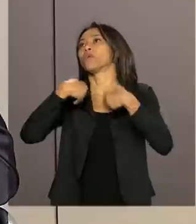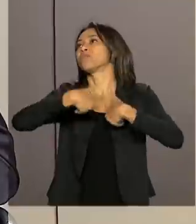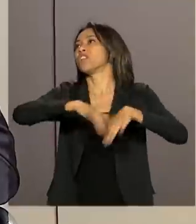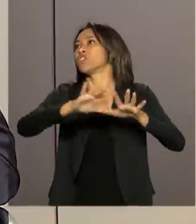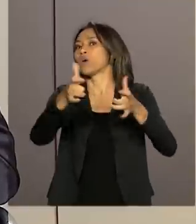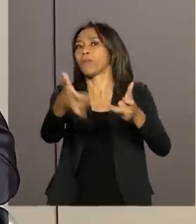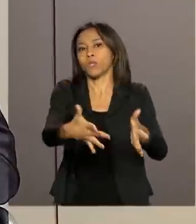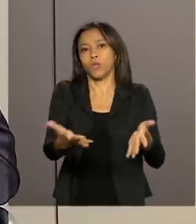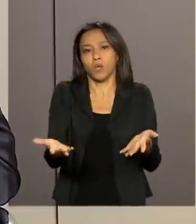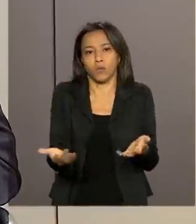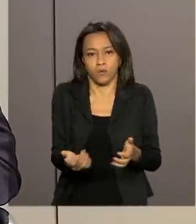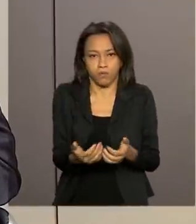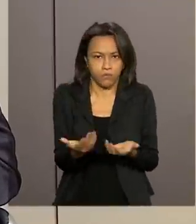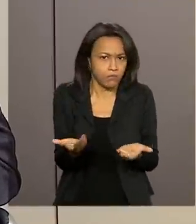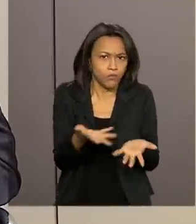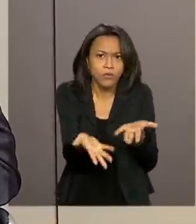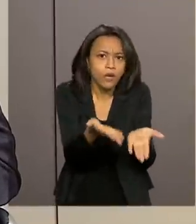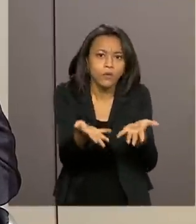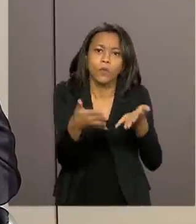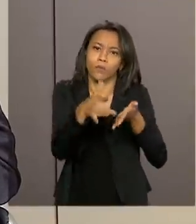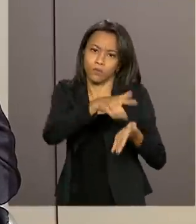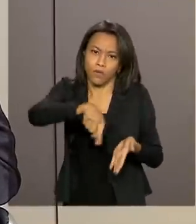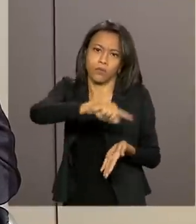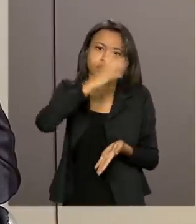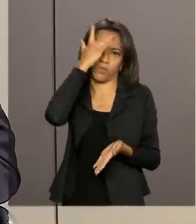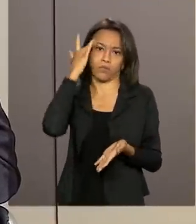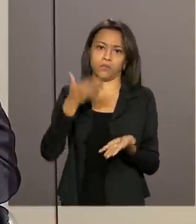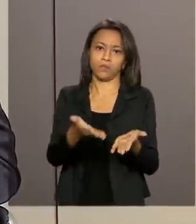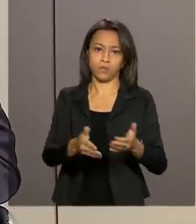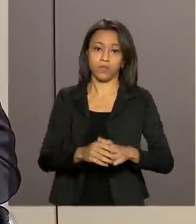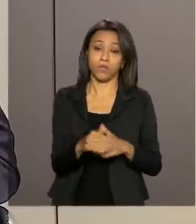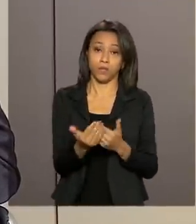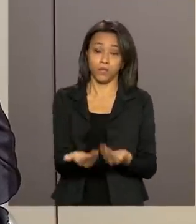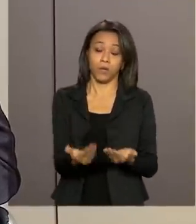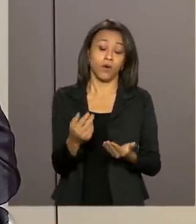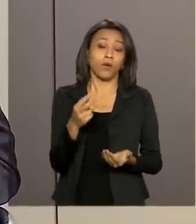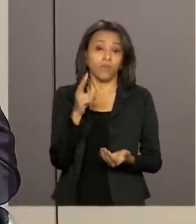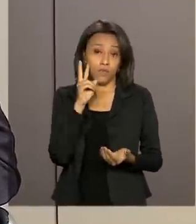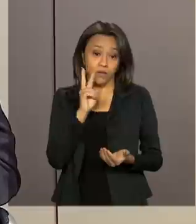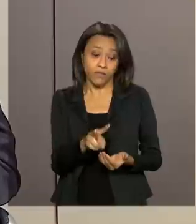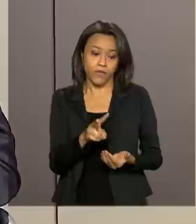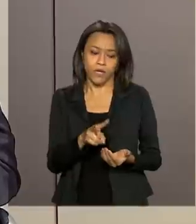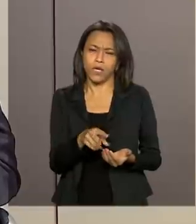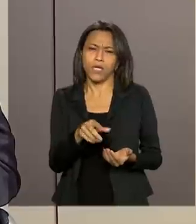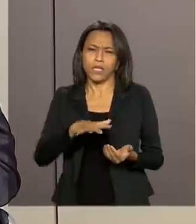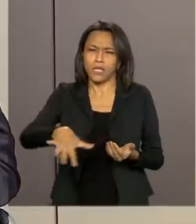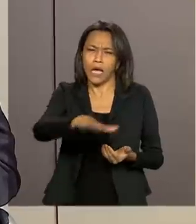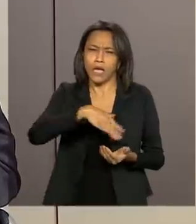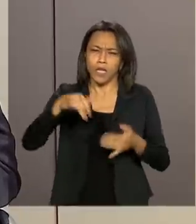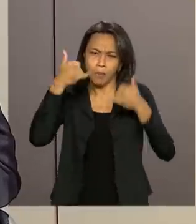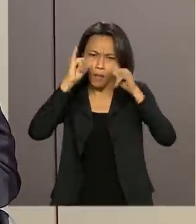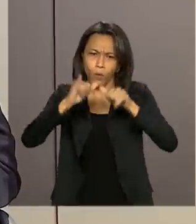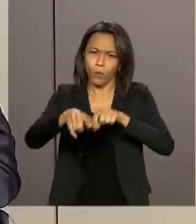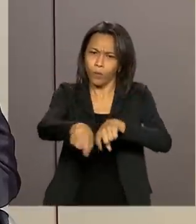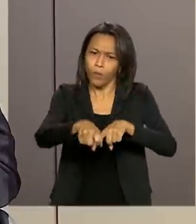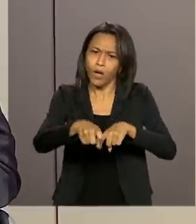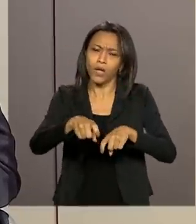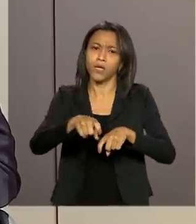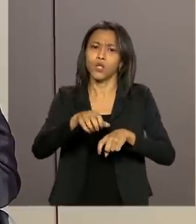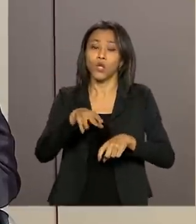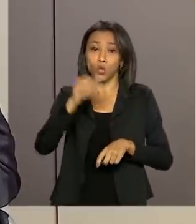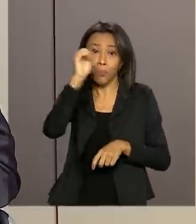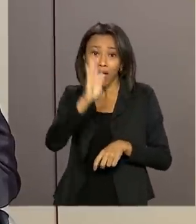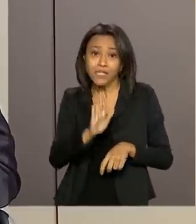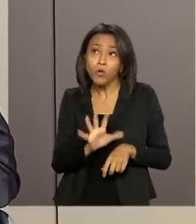Não tratou deles. Então você olha em termos de produtividade pecuária. No resto do